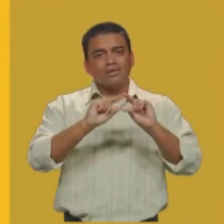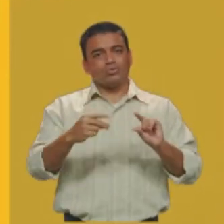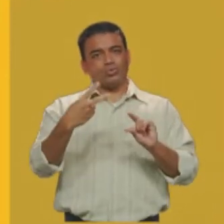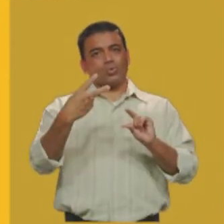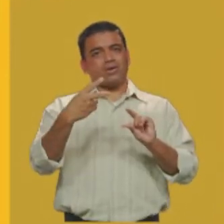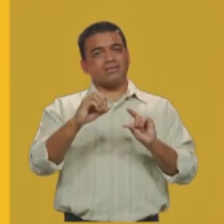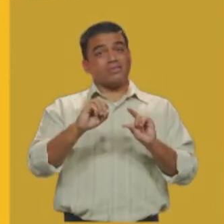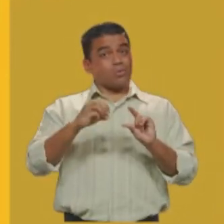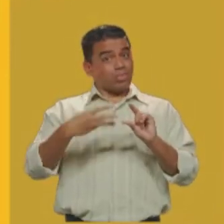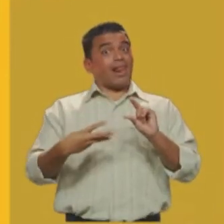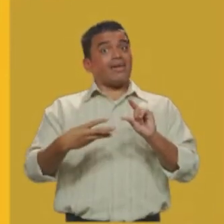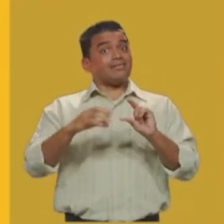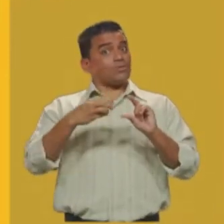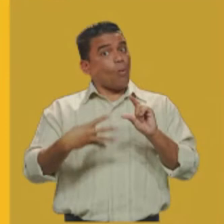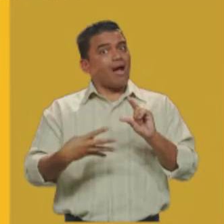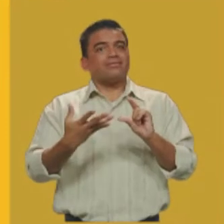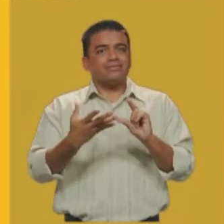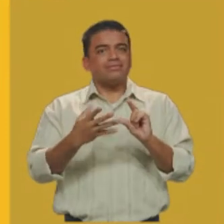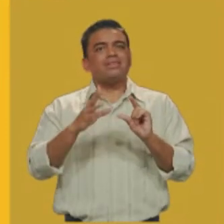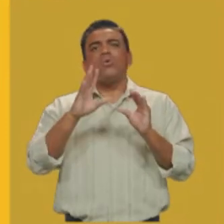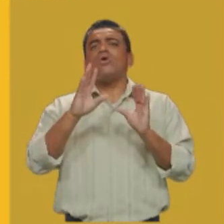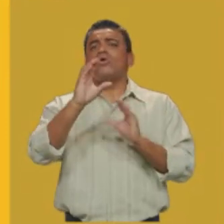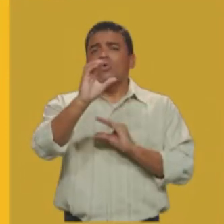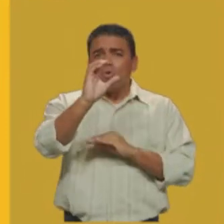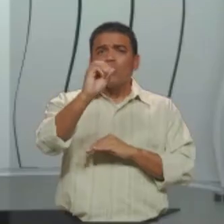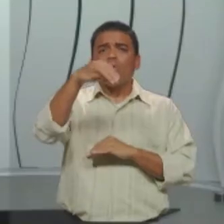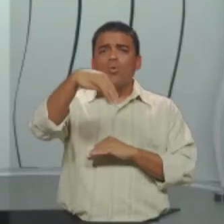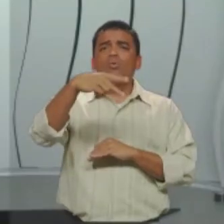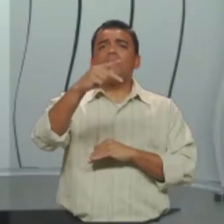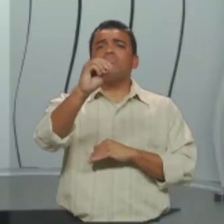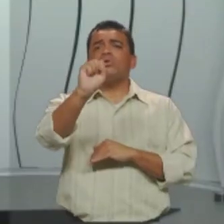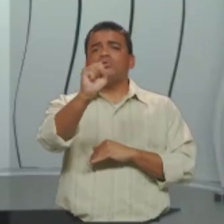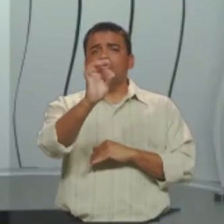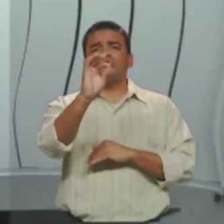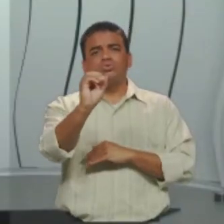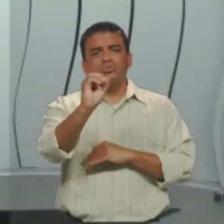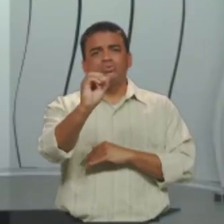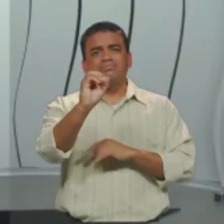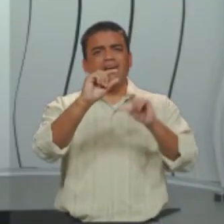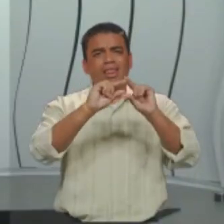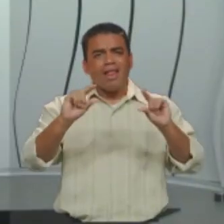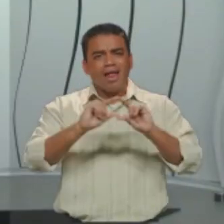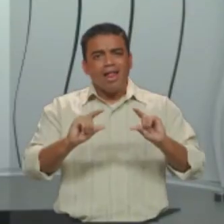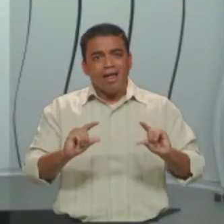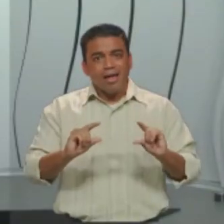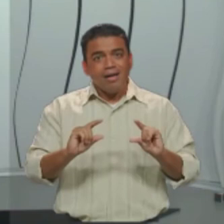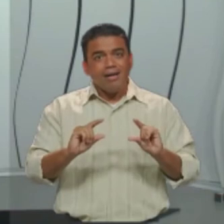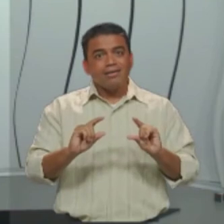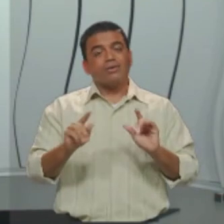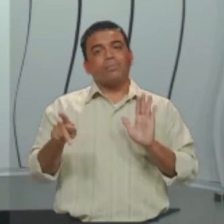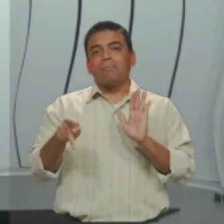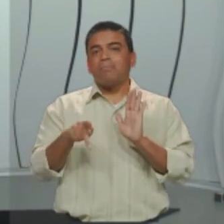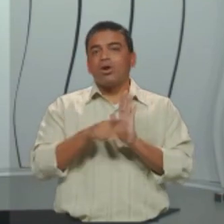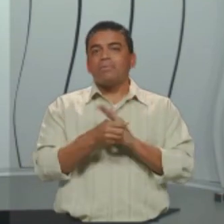Então, período composto, a quantidade de orações, certo? Vai ser determinada pela